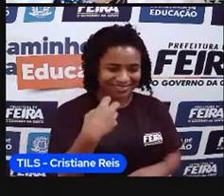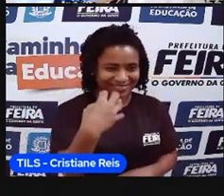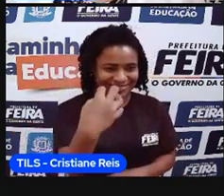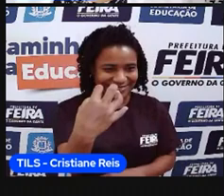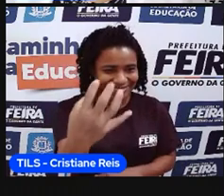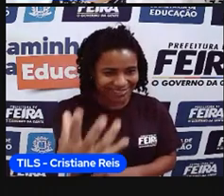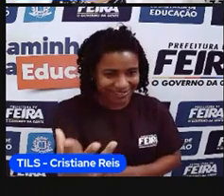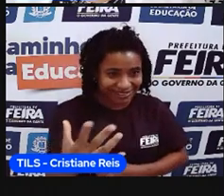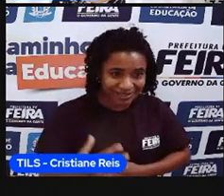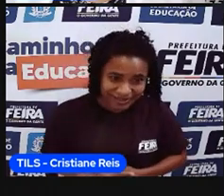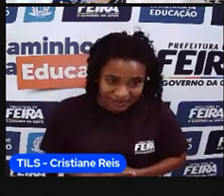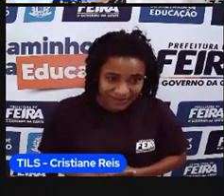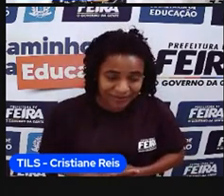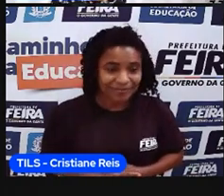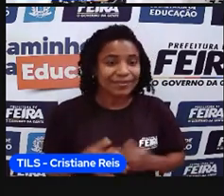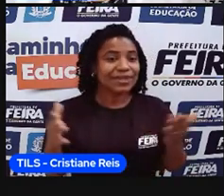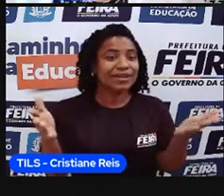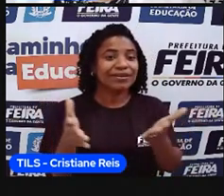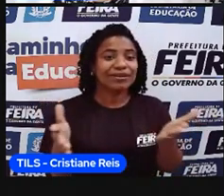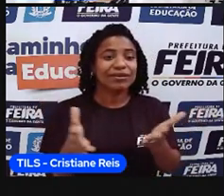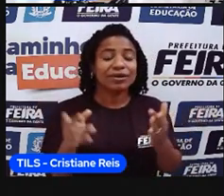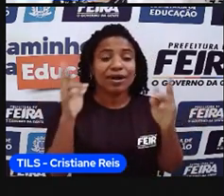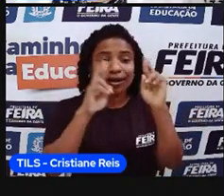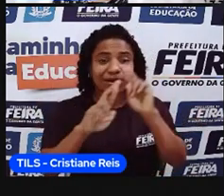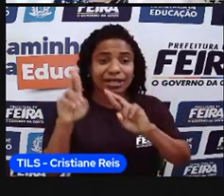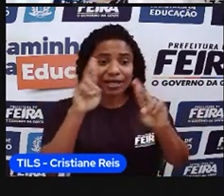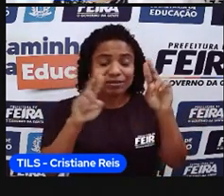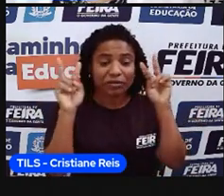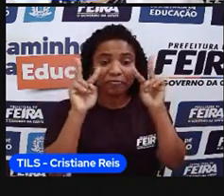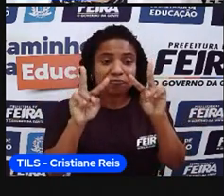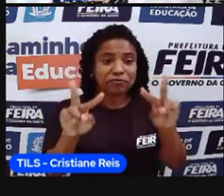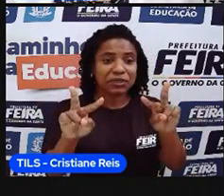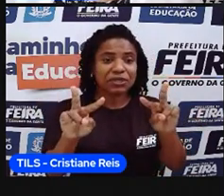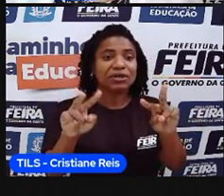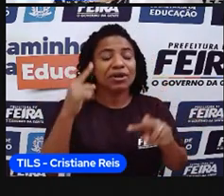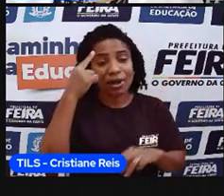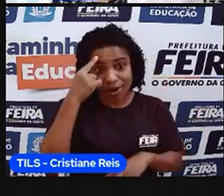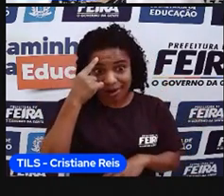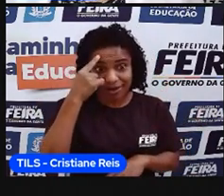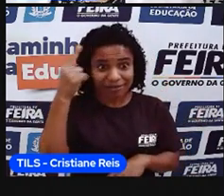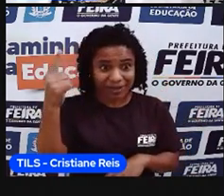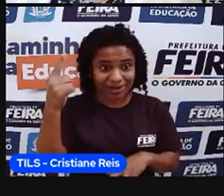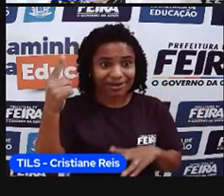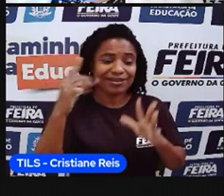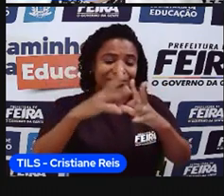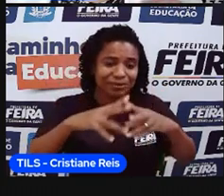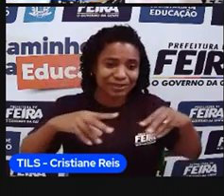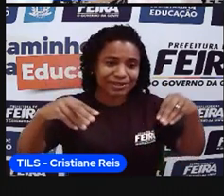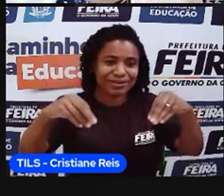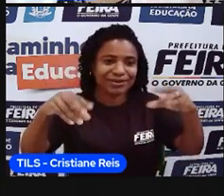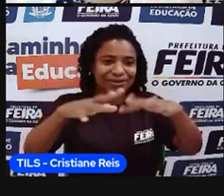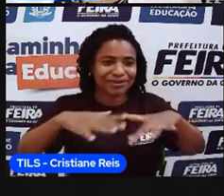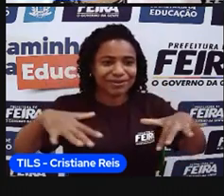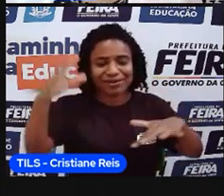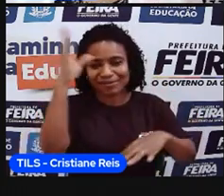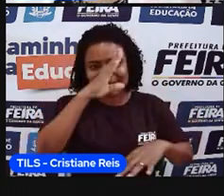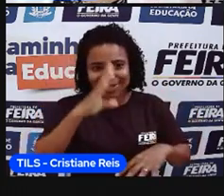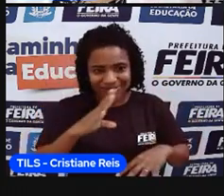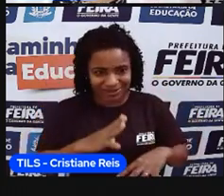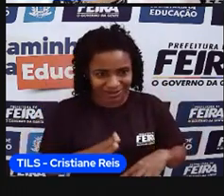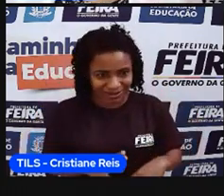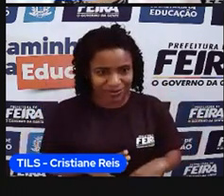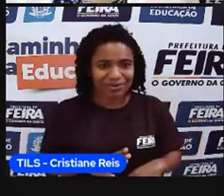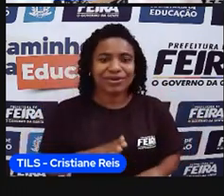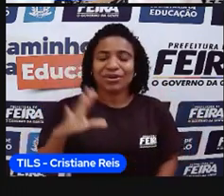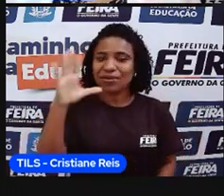hora, né, da revisão. Então, só para a gente recapitular, o território brasileiro, ele está totalmente a oeste, né,